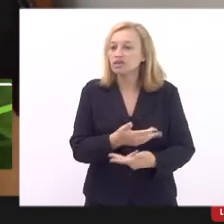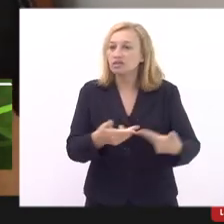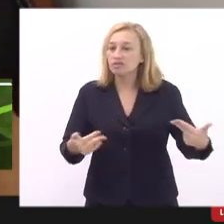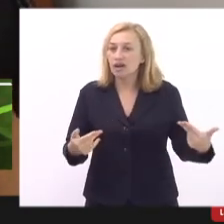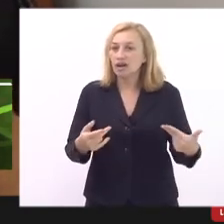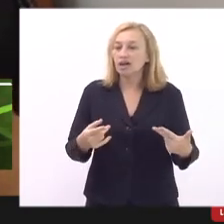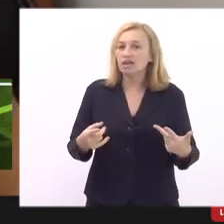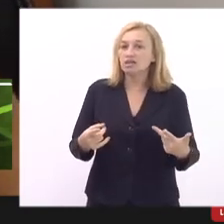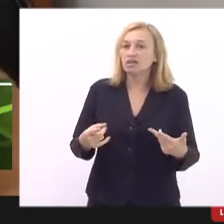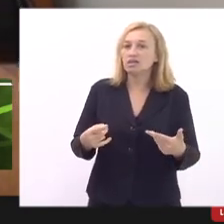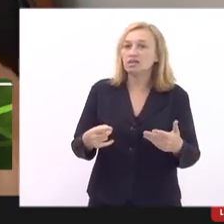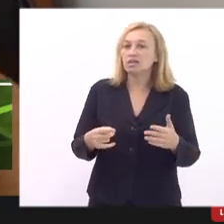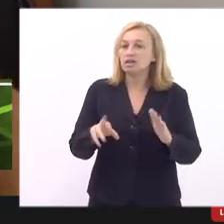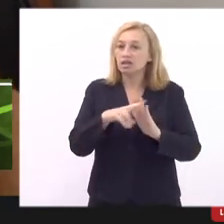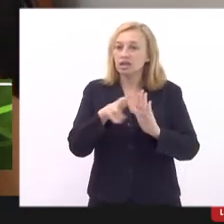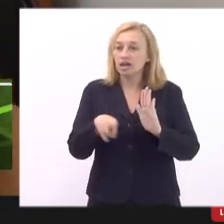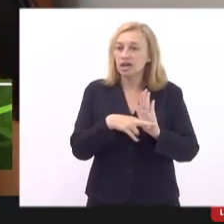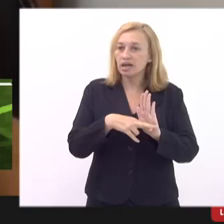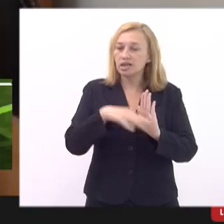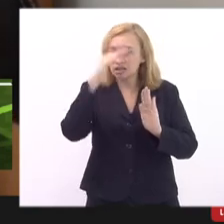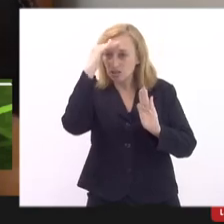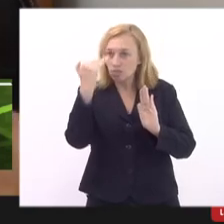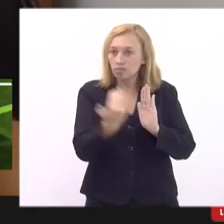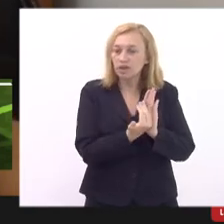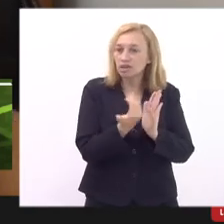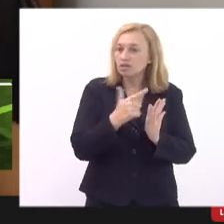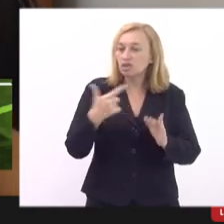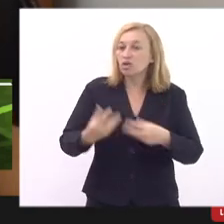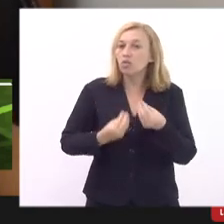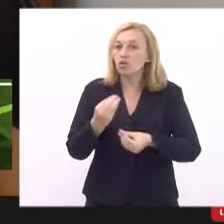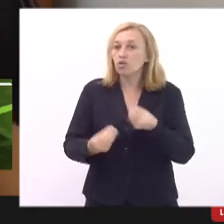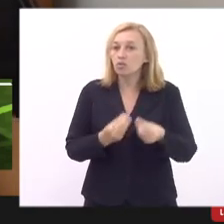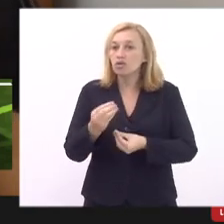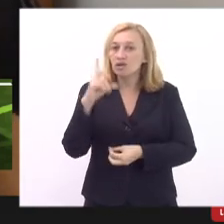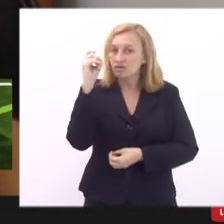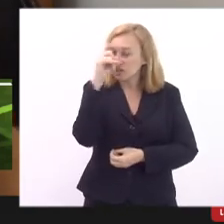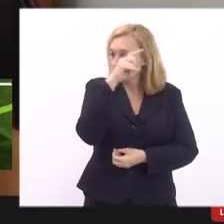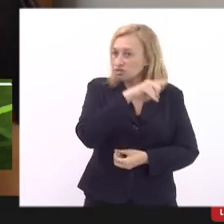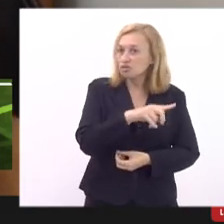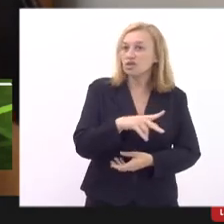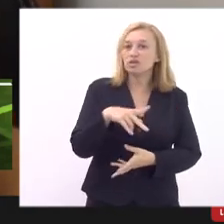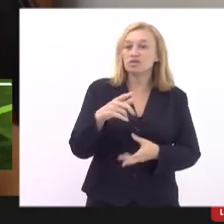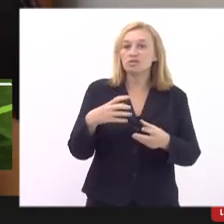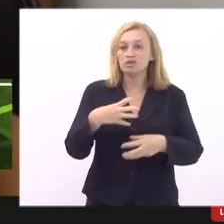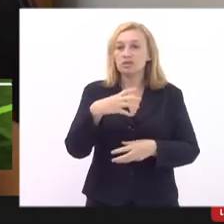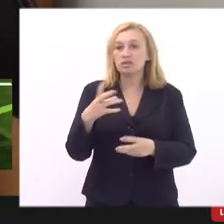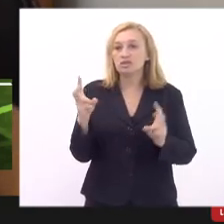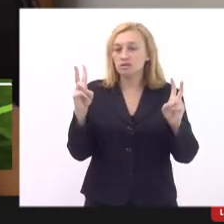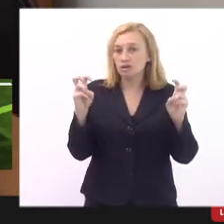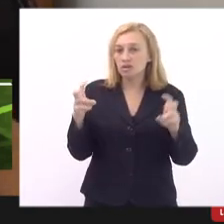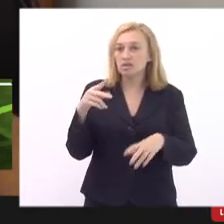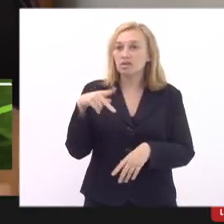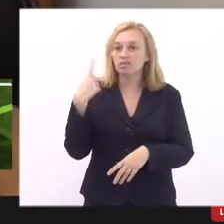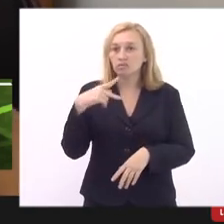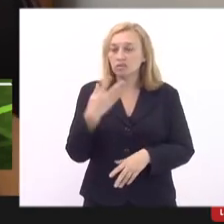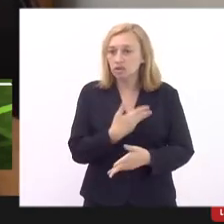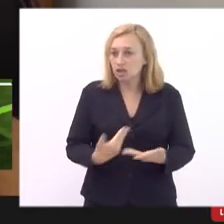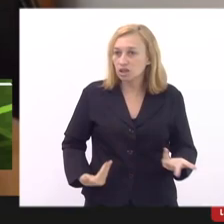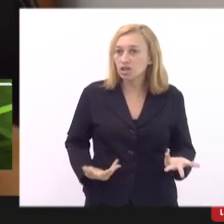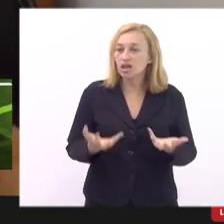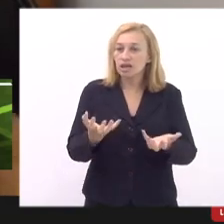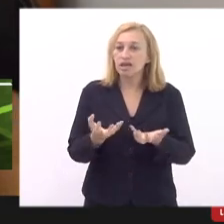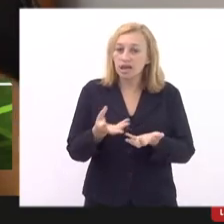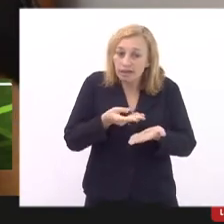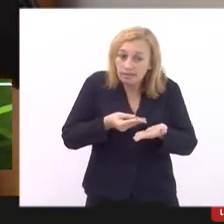de que eles precisam cumprir e eles não tem como fazer eles ficam numa situação crítica delicada expostos porque eles querem fornecer